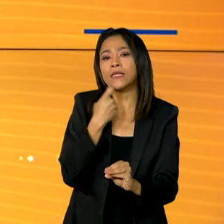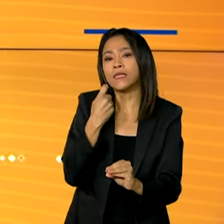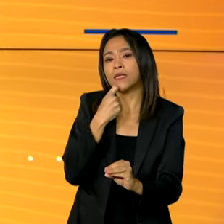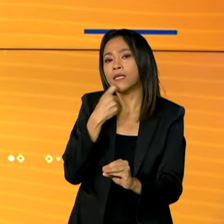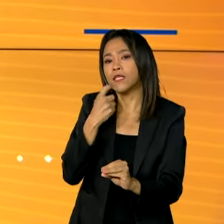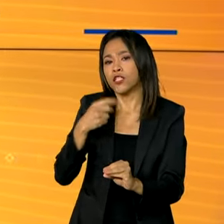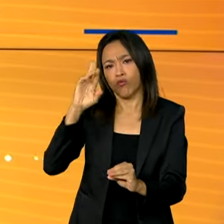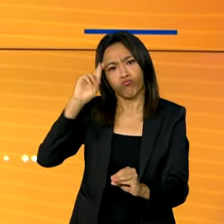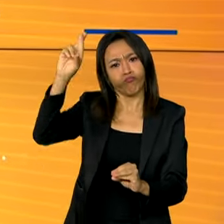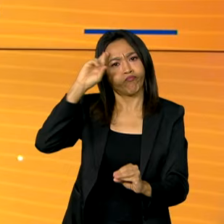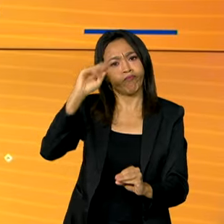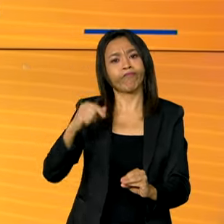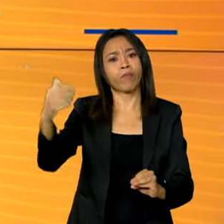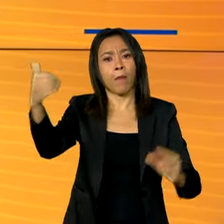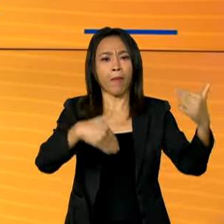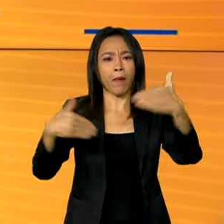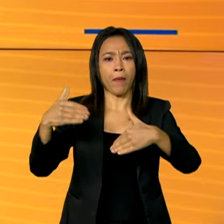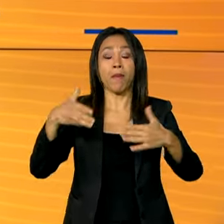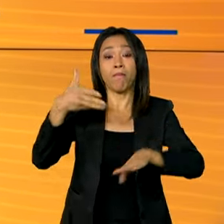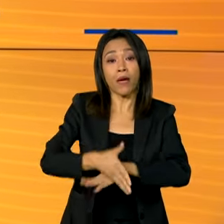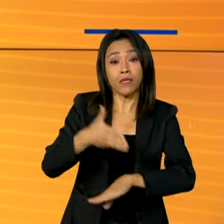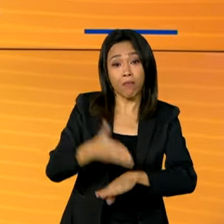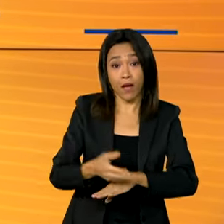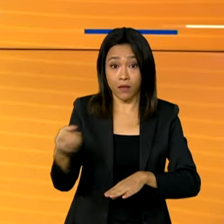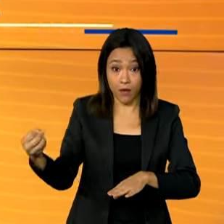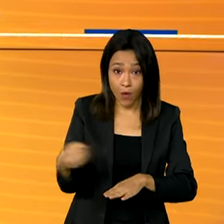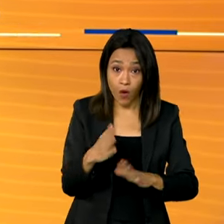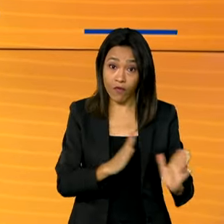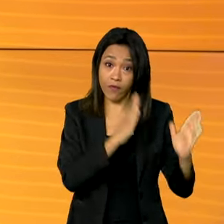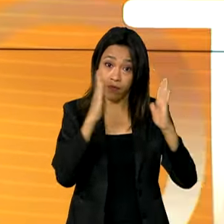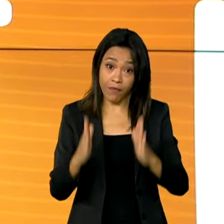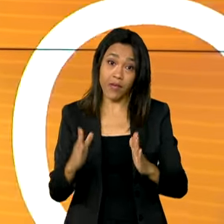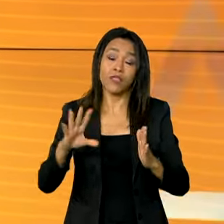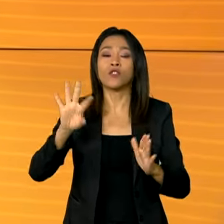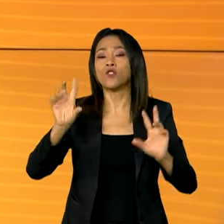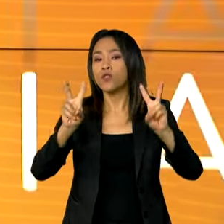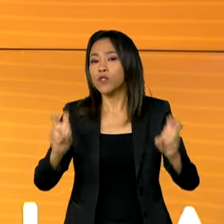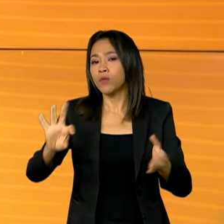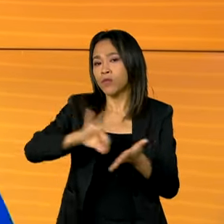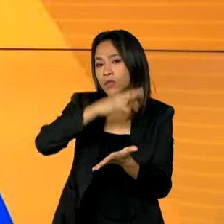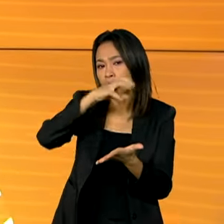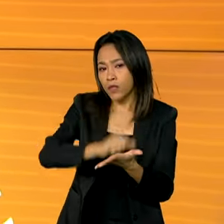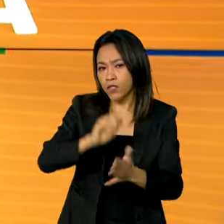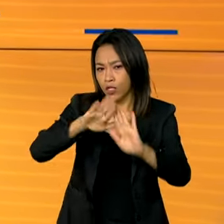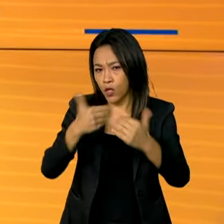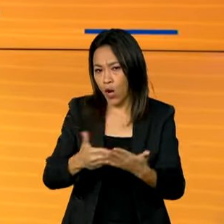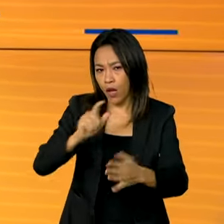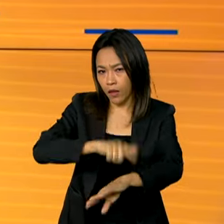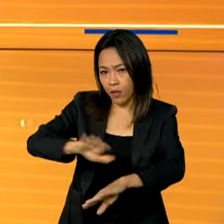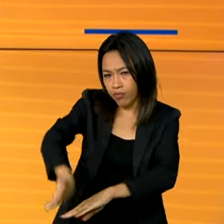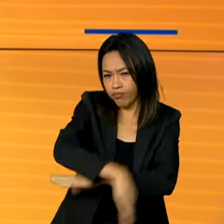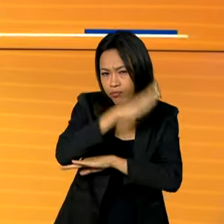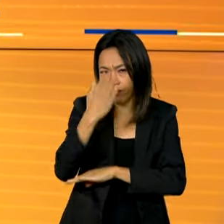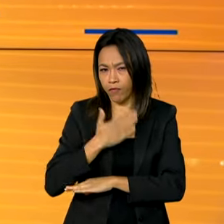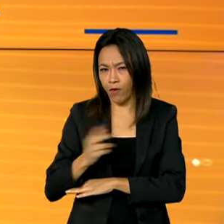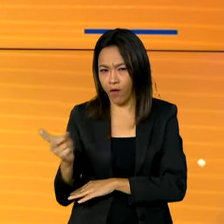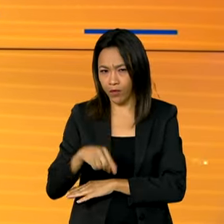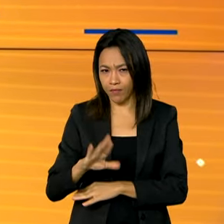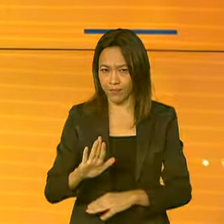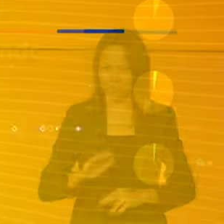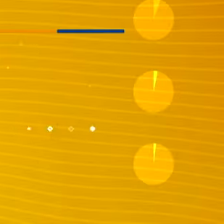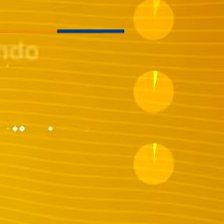gestores participarem da nova fase de redistribuição das matrículas do programa Escola em Tempo Integral. A gente volta já já.